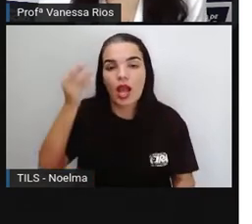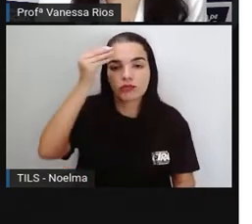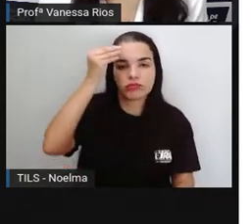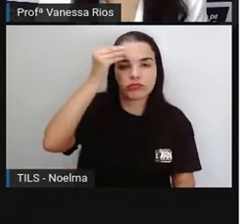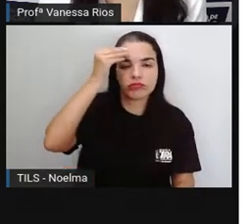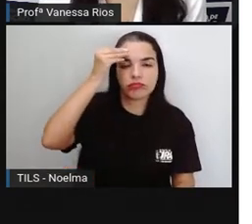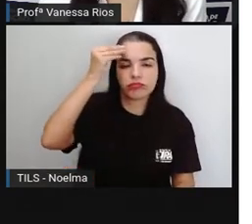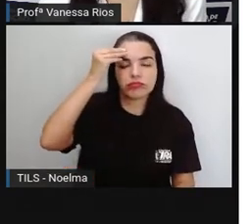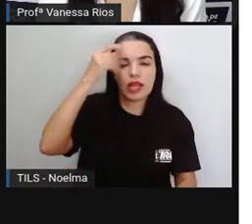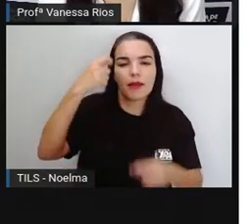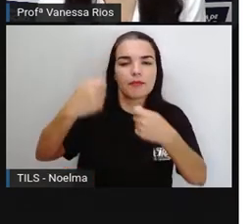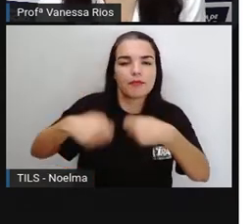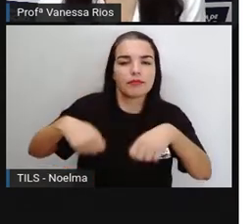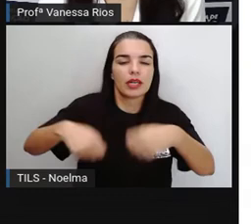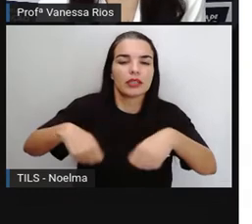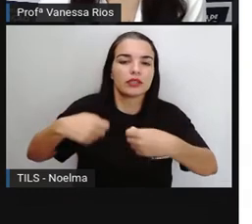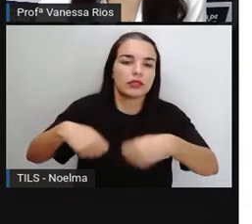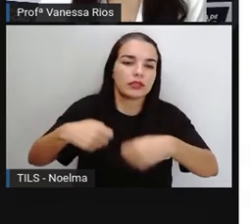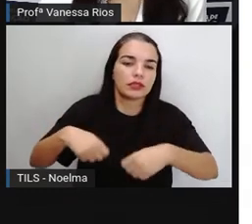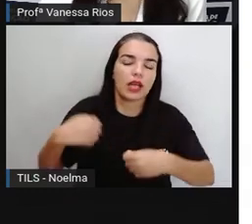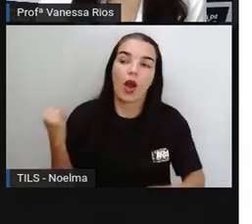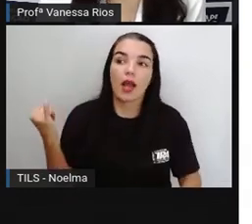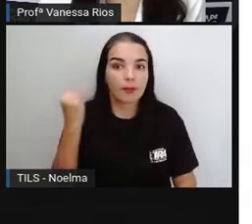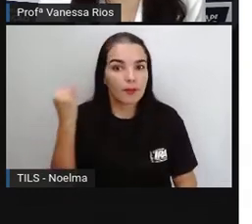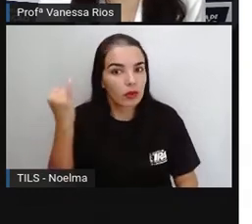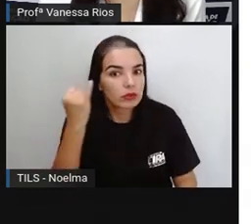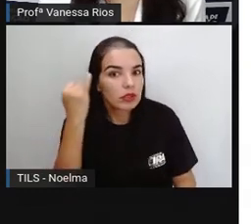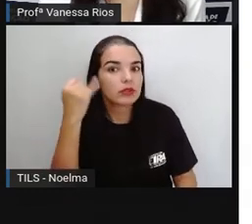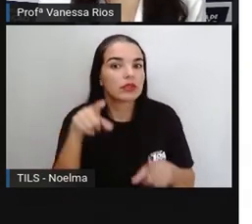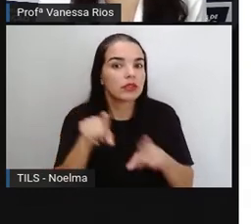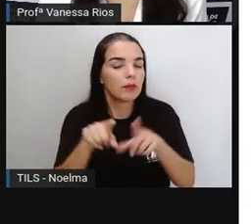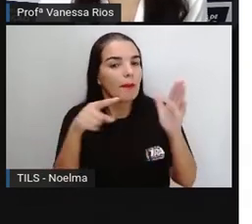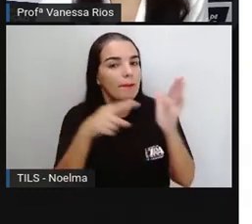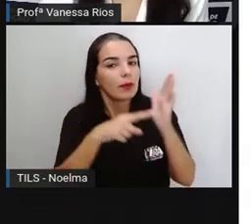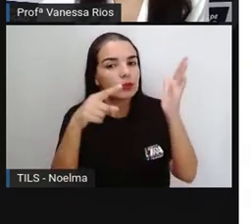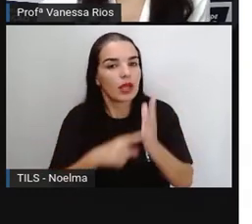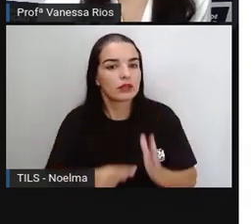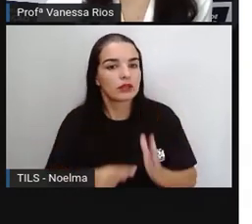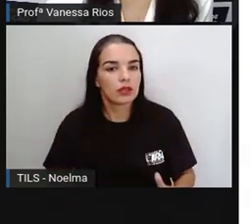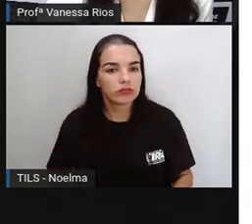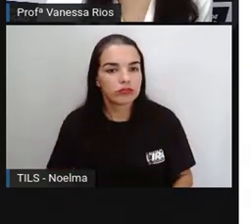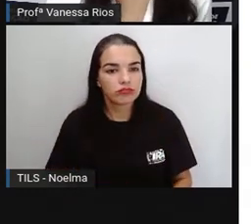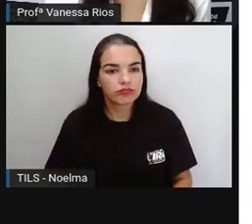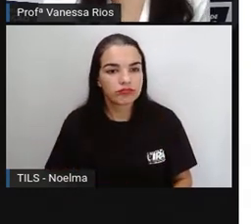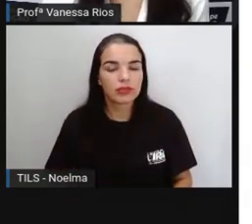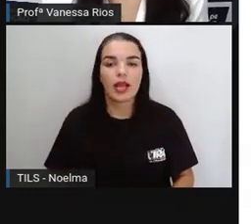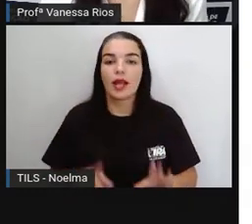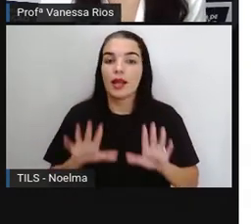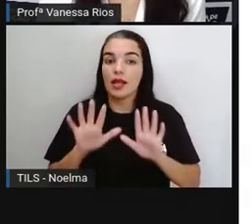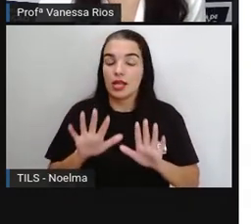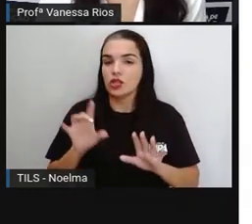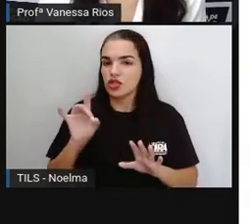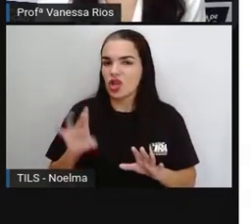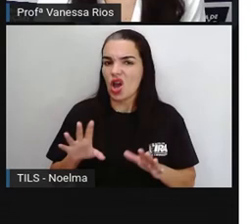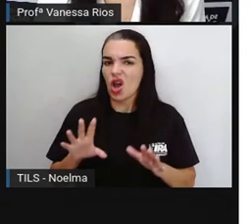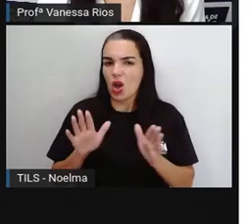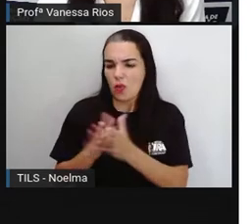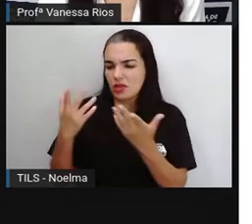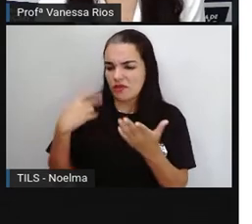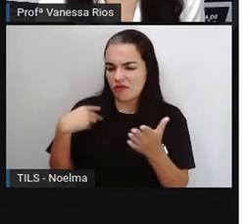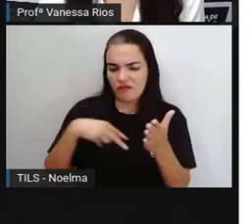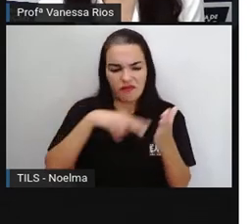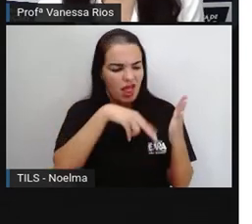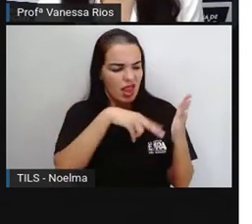entende a necessidade, a importância da pontuação. Não só para quando a gente for ler, e conseguir saber onde